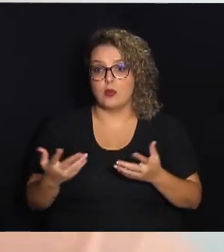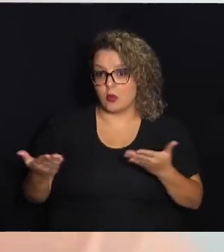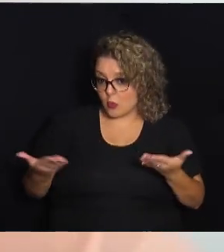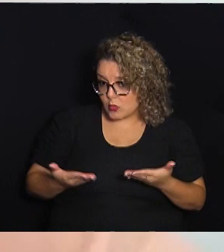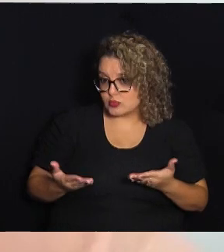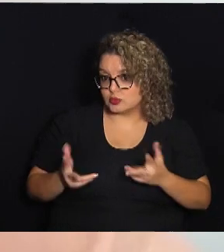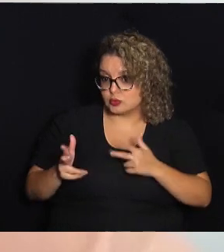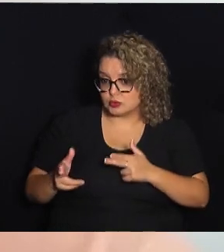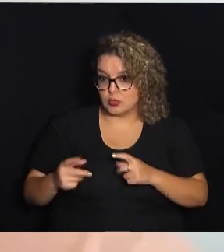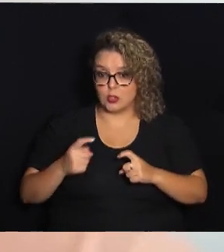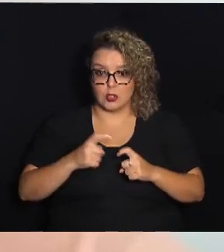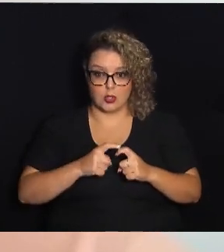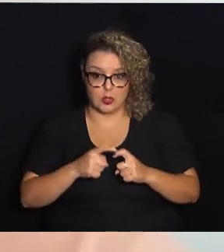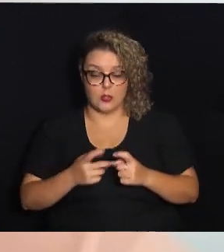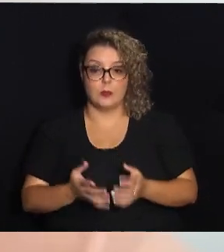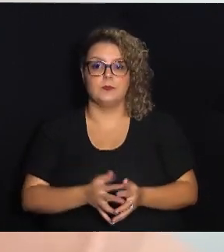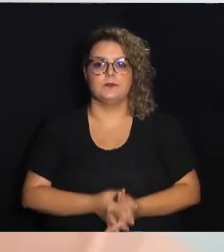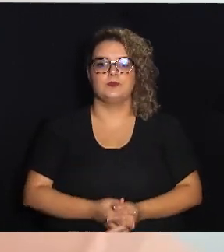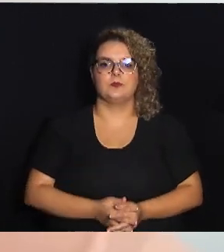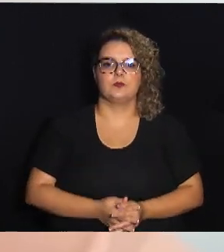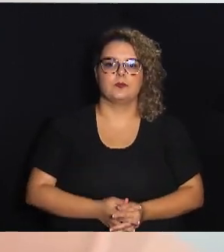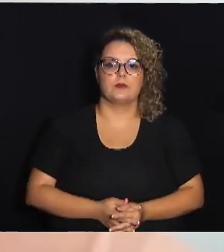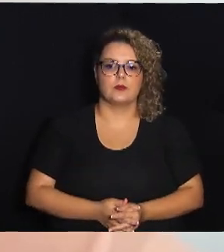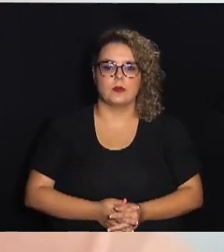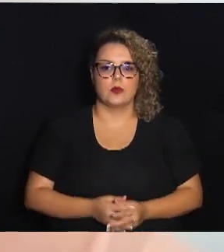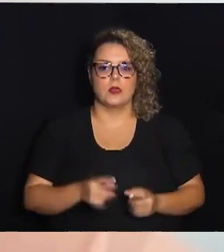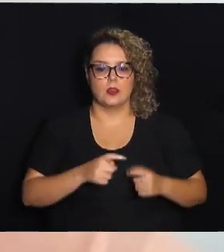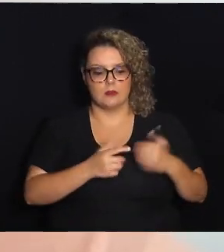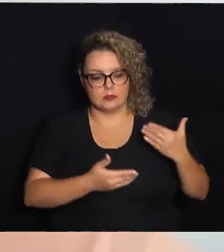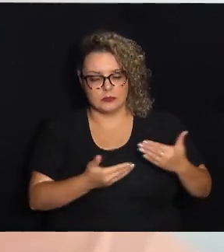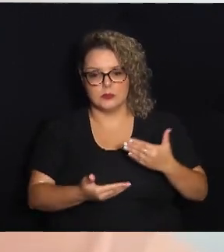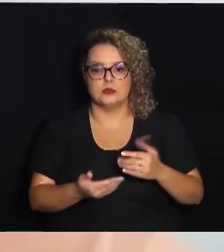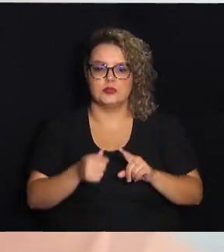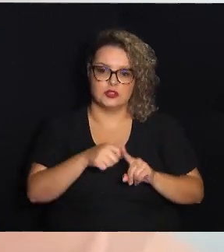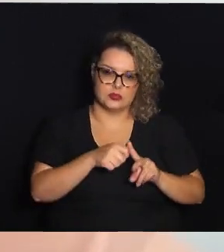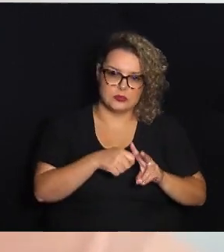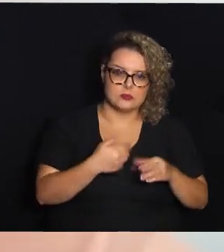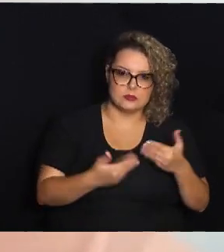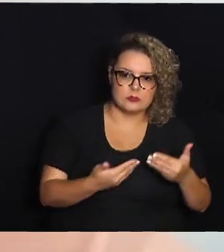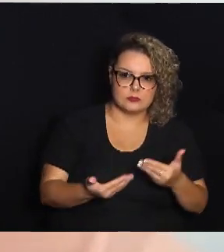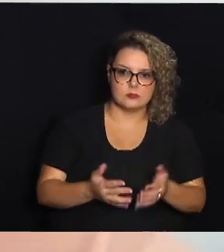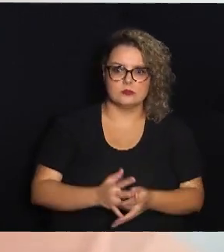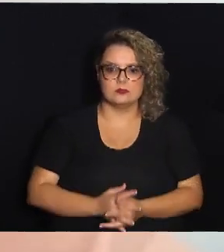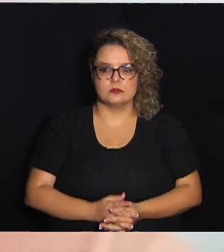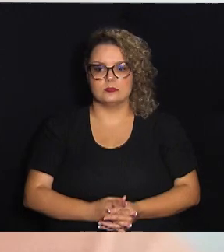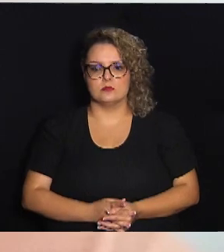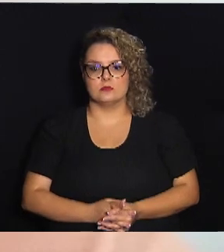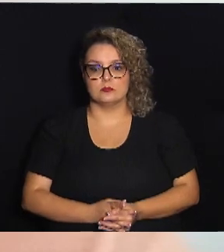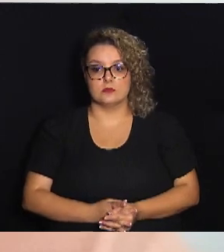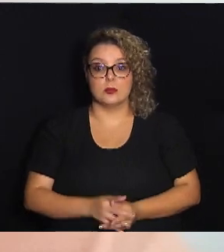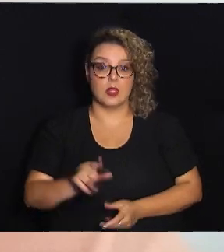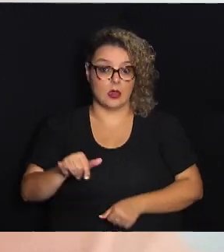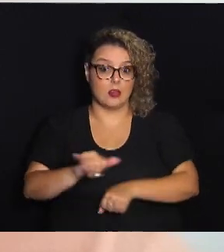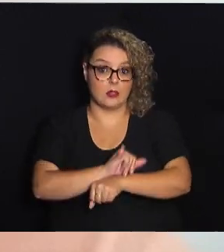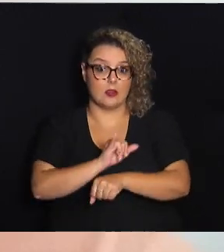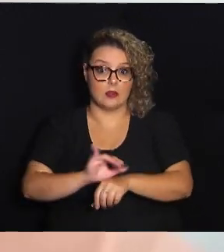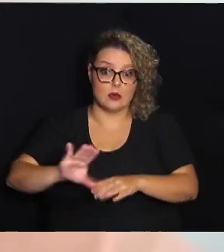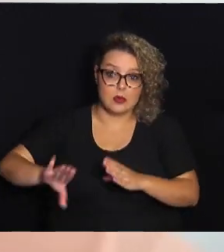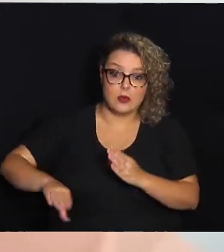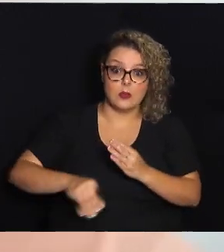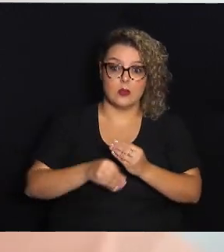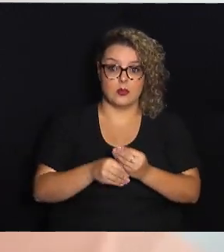o ponto de vista hoje como médico e como atuante na telemedicina há alguns meses, é que é